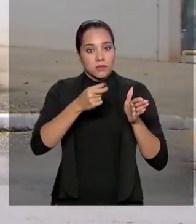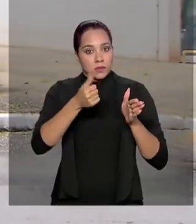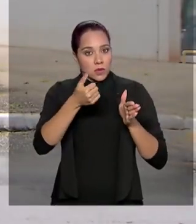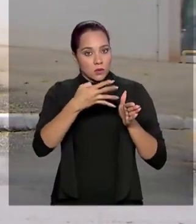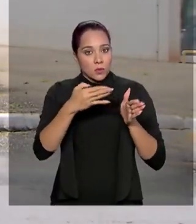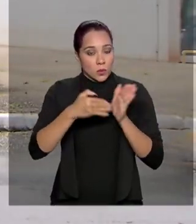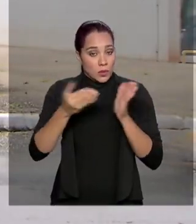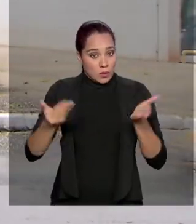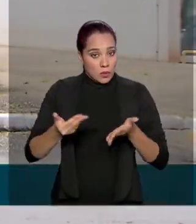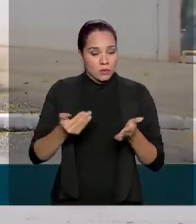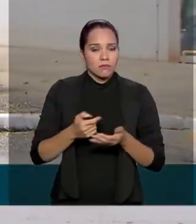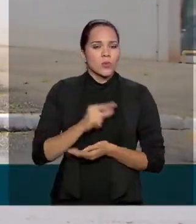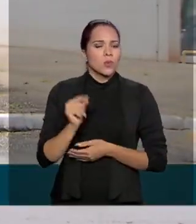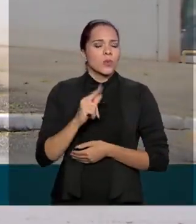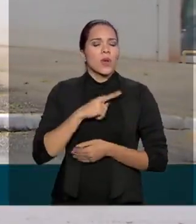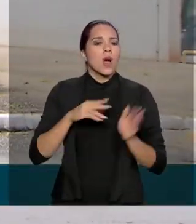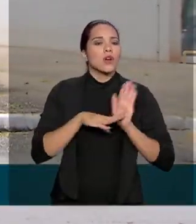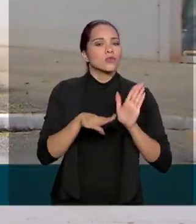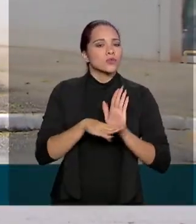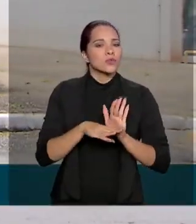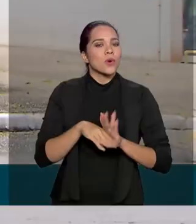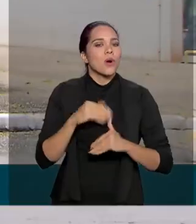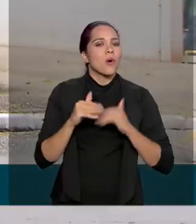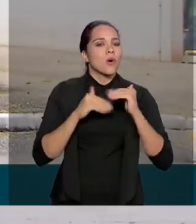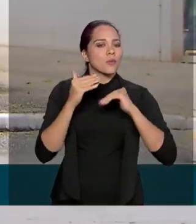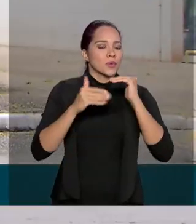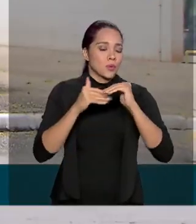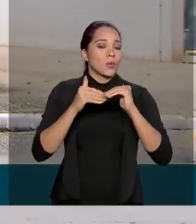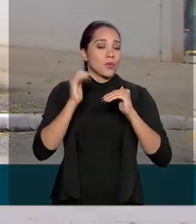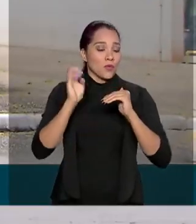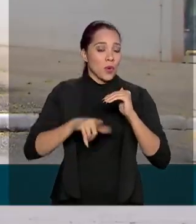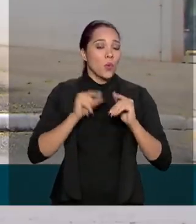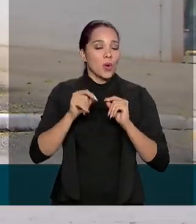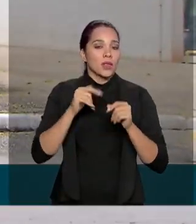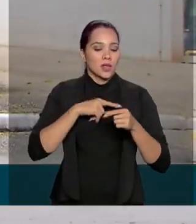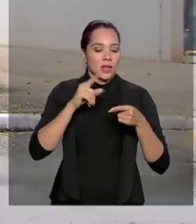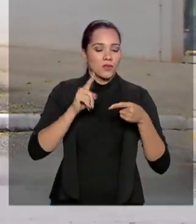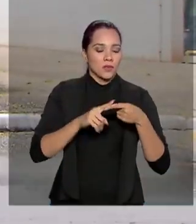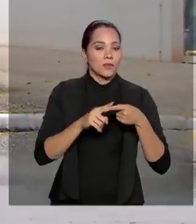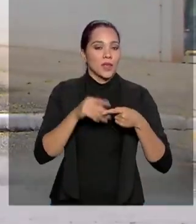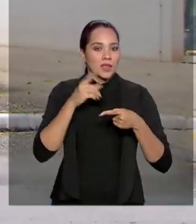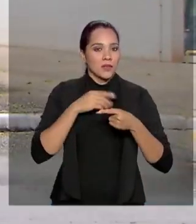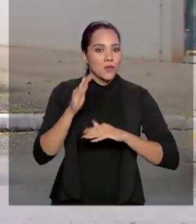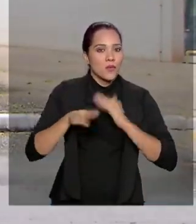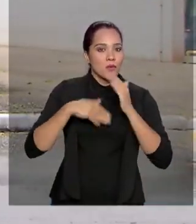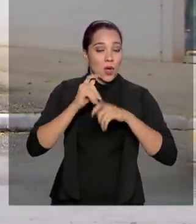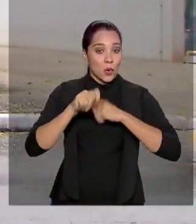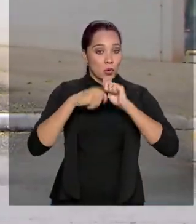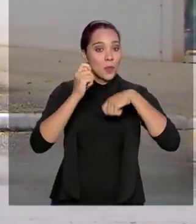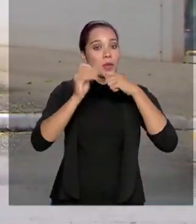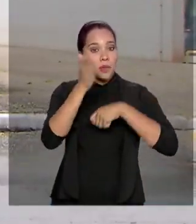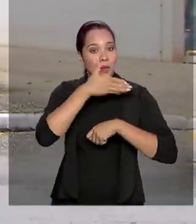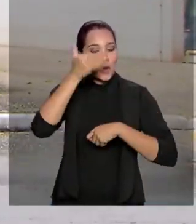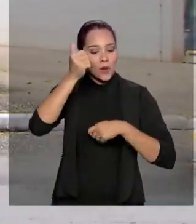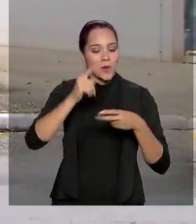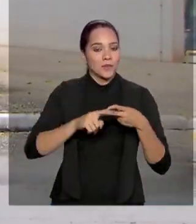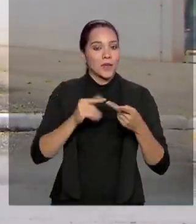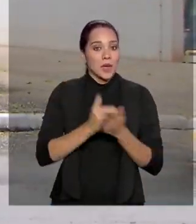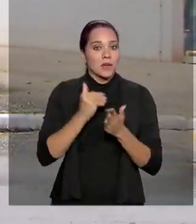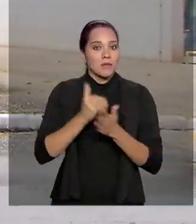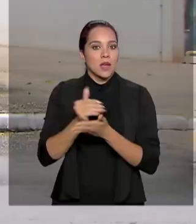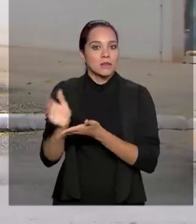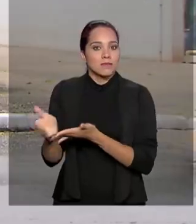fatores que contribuíram para o crescimento na arrecadação em 2019 estão a recuperação na economia brasileira e maior